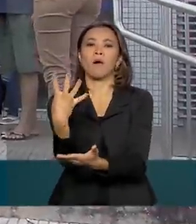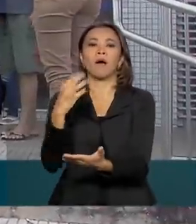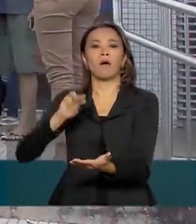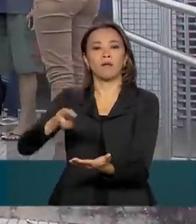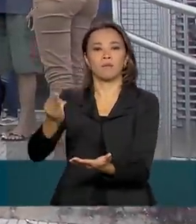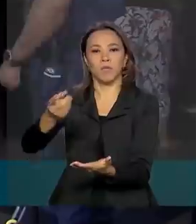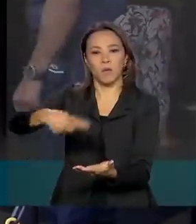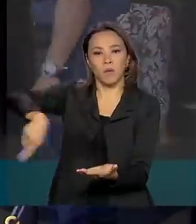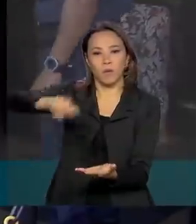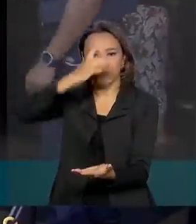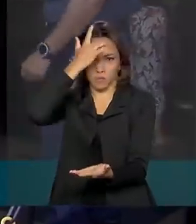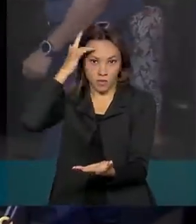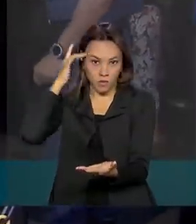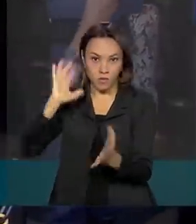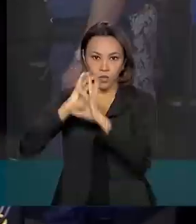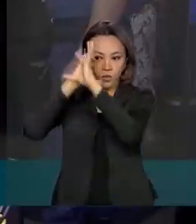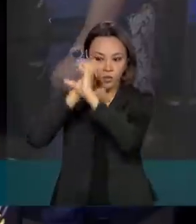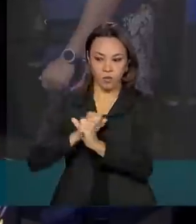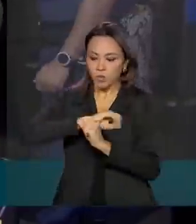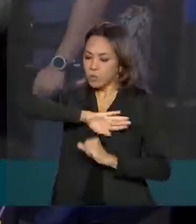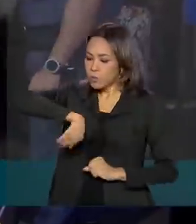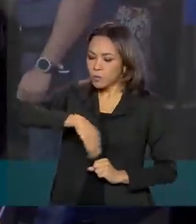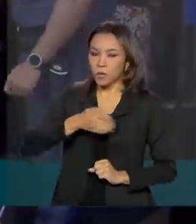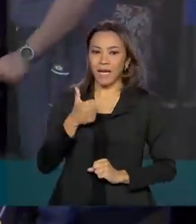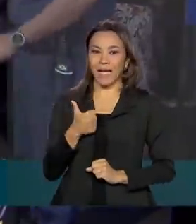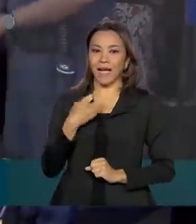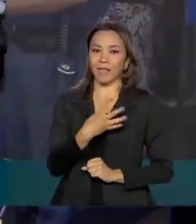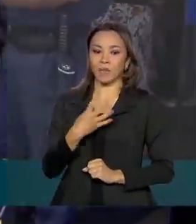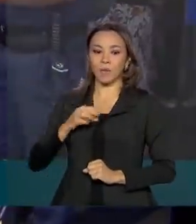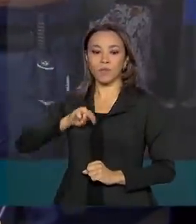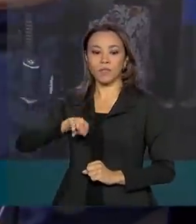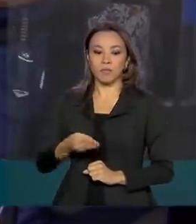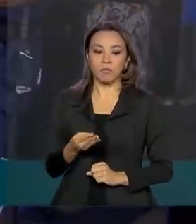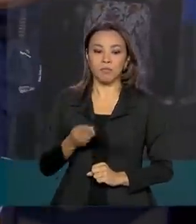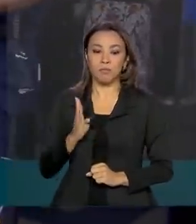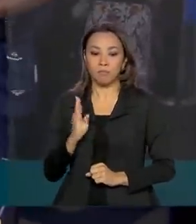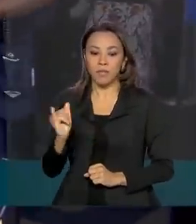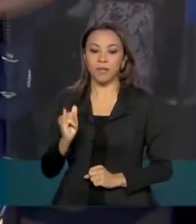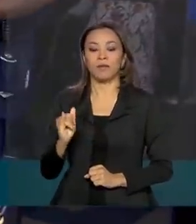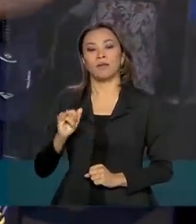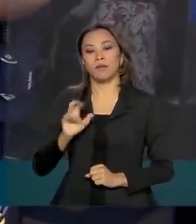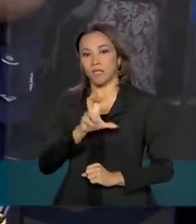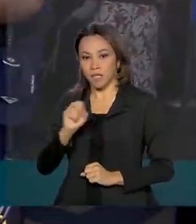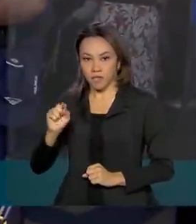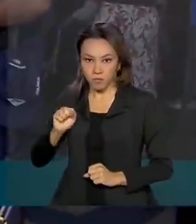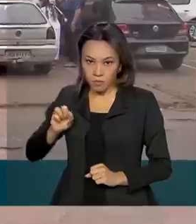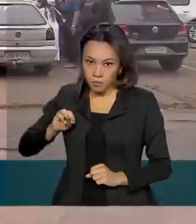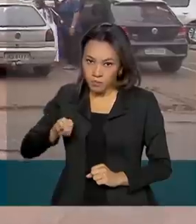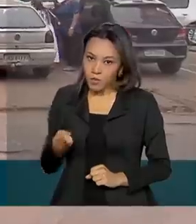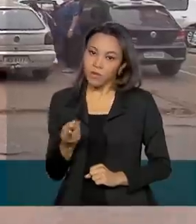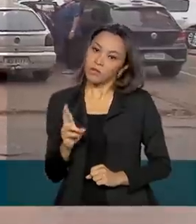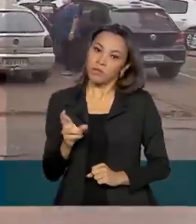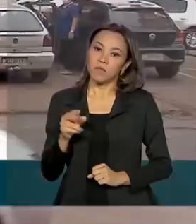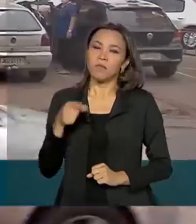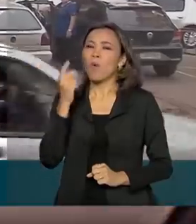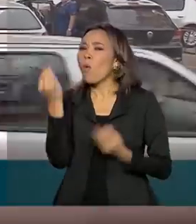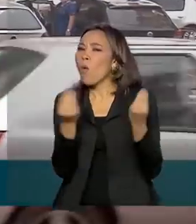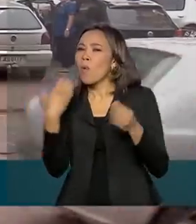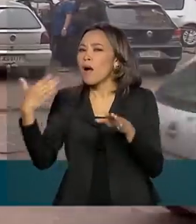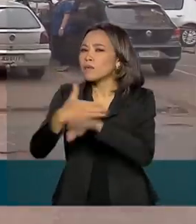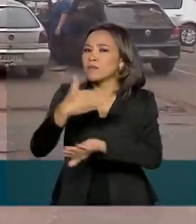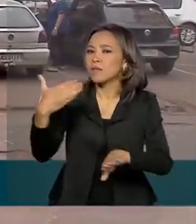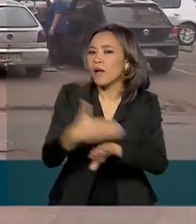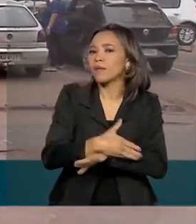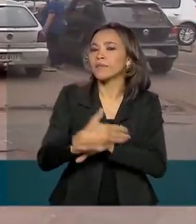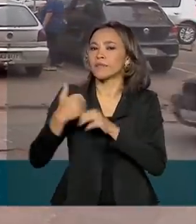trabalhadores, um total de 14 bilhões e meio de reais. Para permitir o acesso aos recursos, de